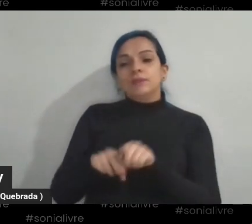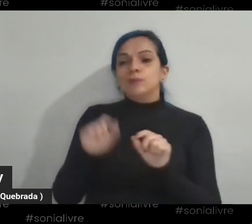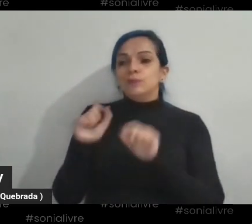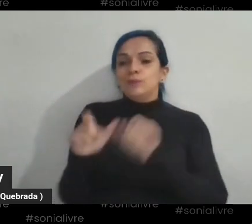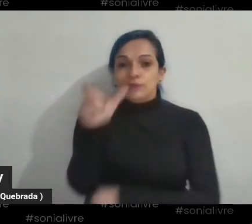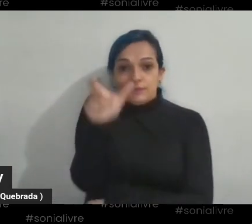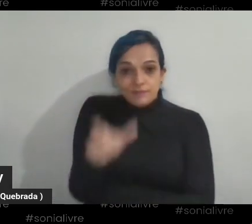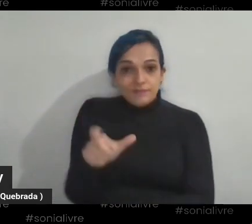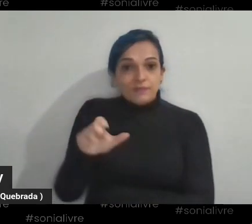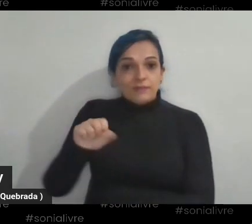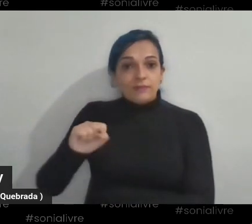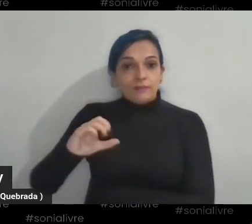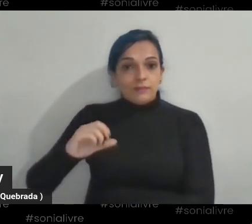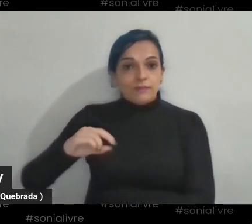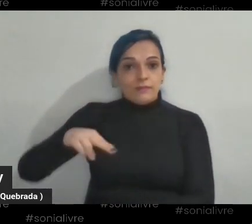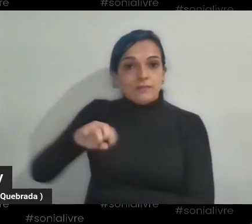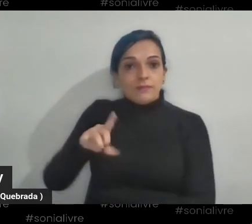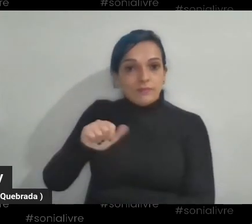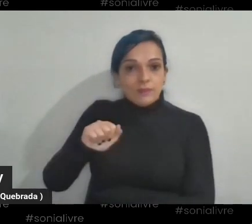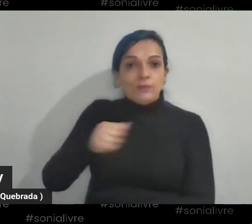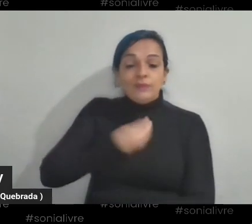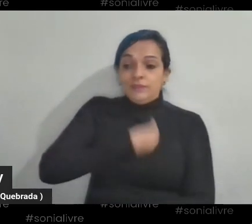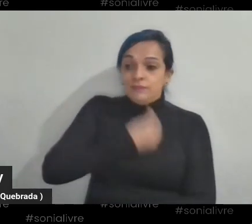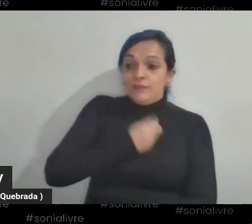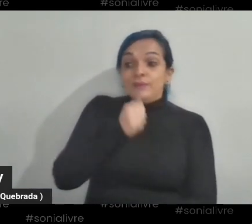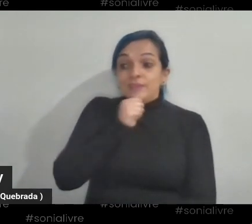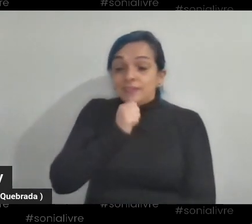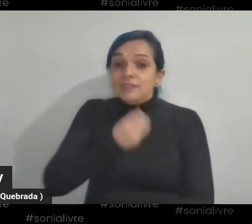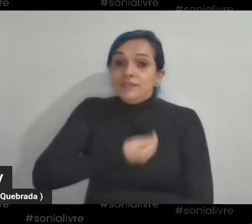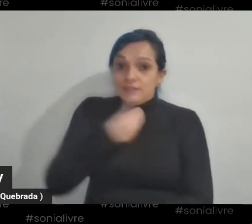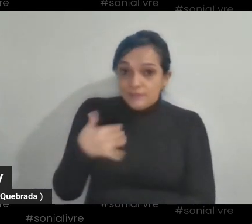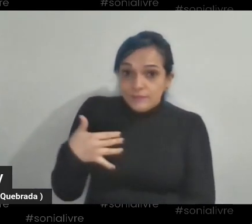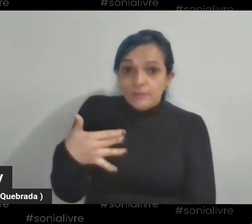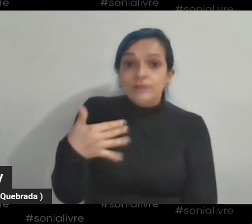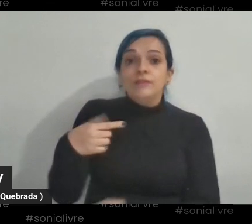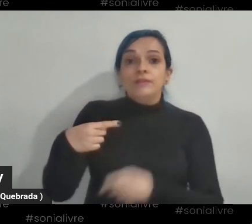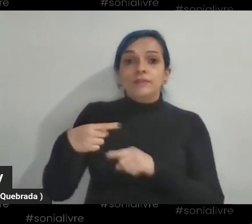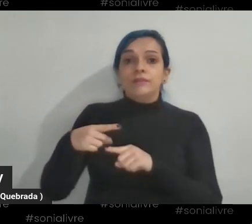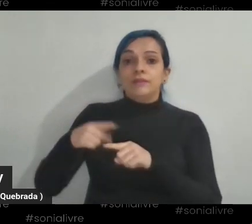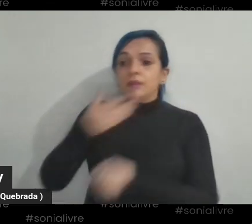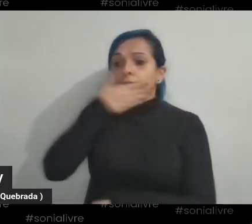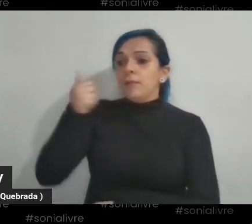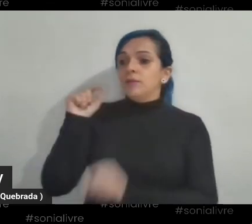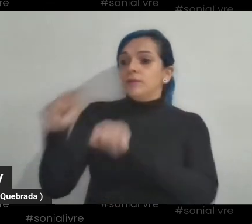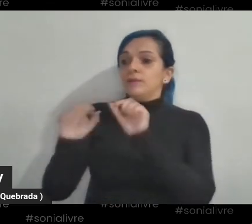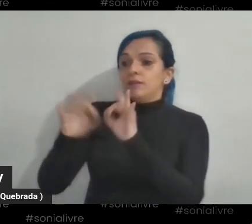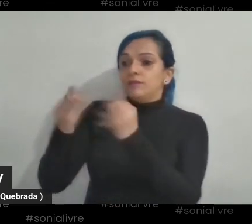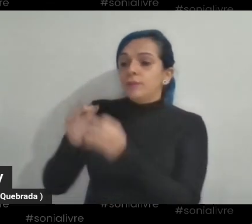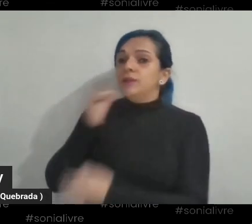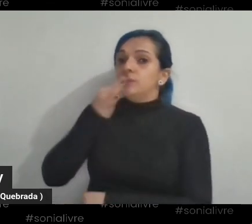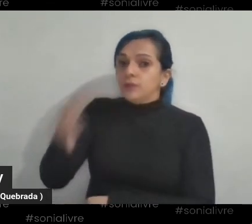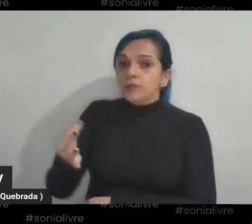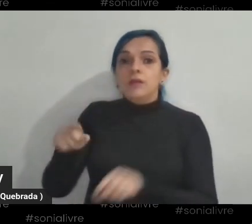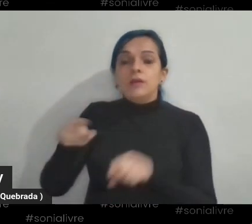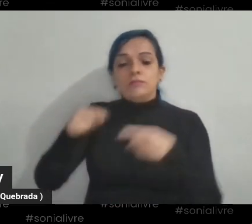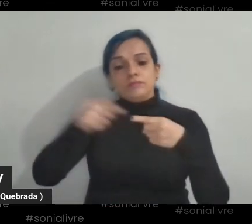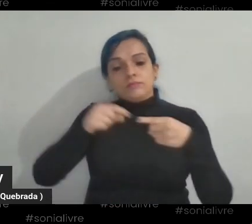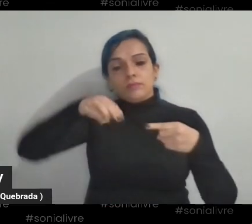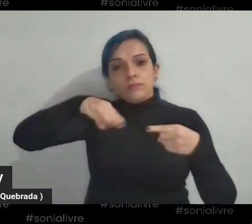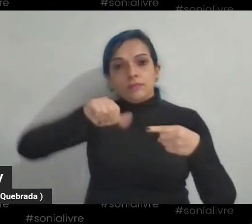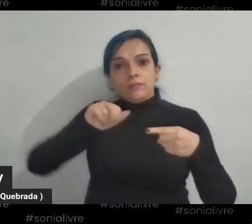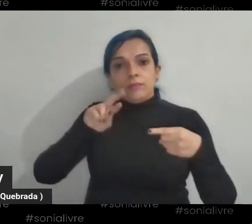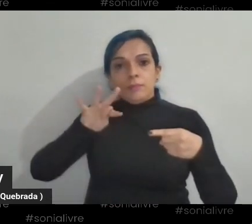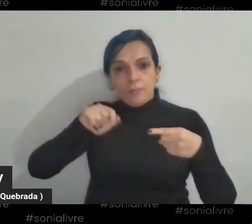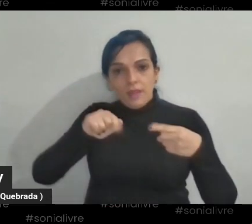viveu e vive, nada melhor que a própria família, nada melhor que a Marta, a Marisa, são gêmeas.